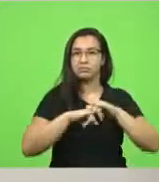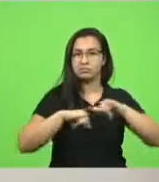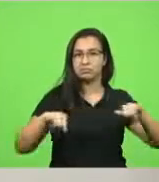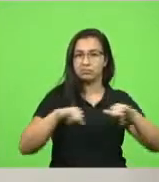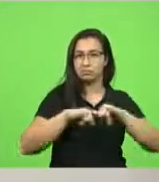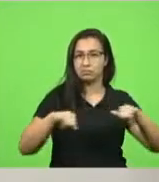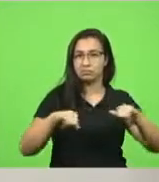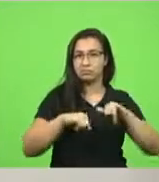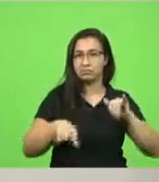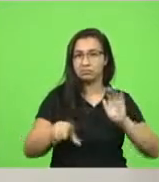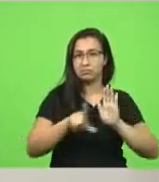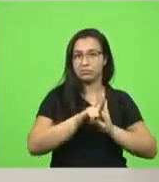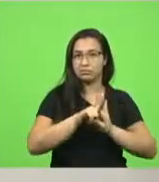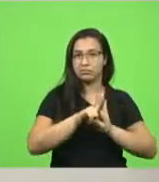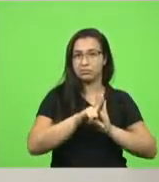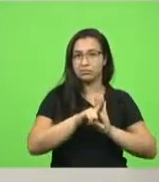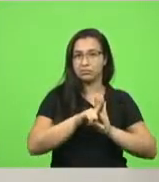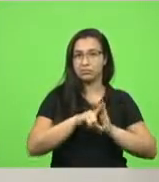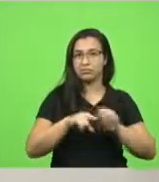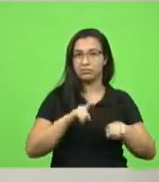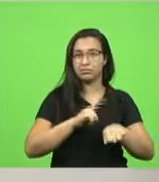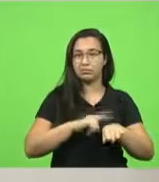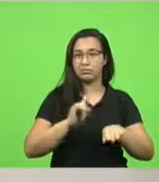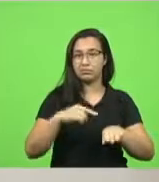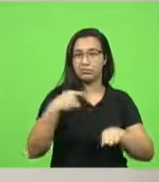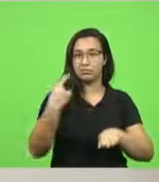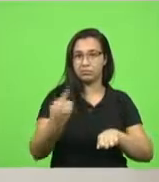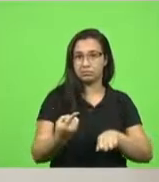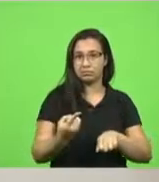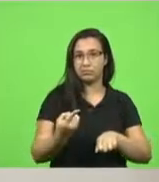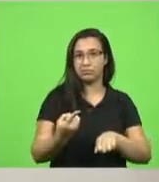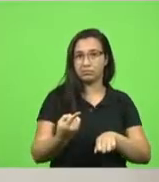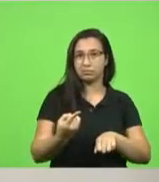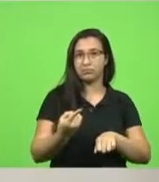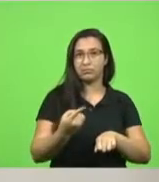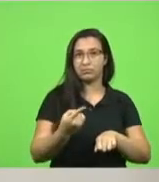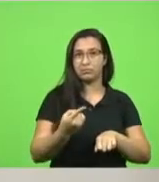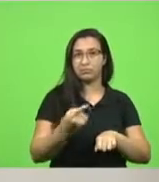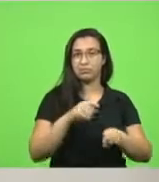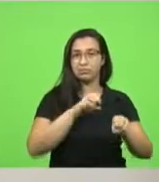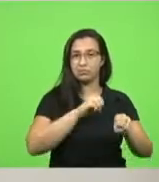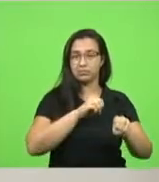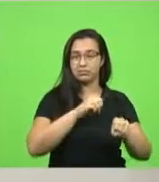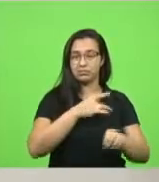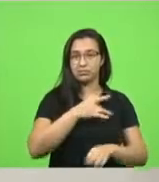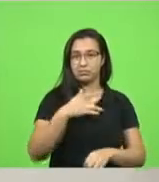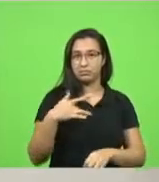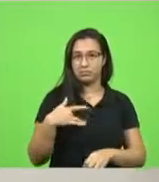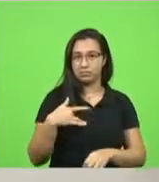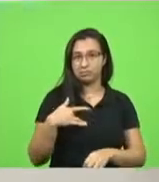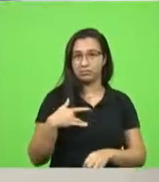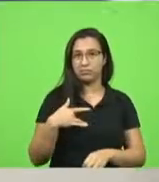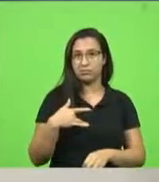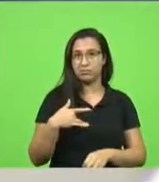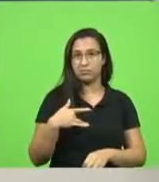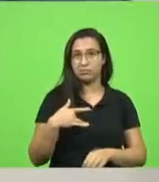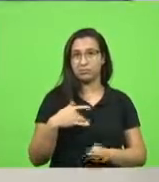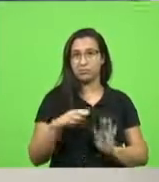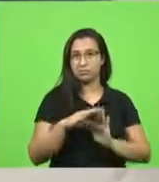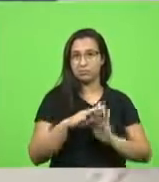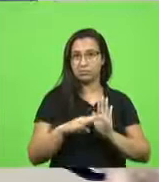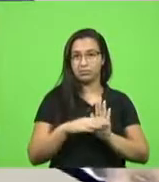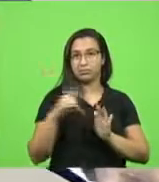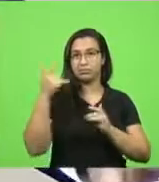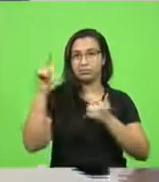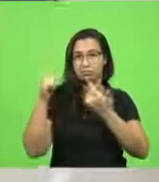da lei do minuto seguinte na rede de saúde pública. na forma que especifica e estabelece outras providências.